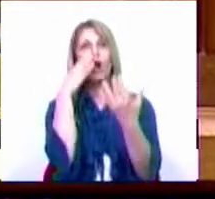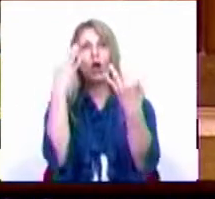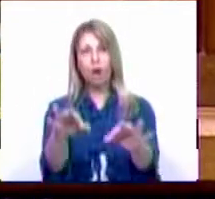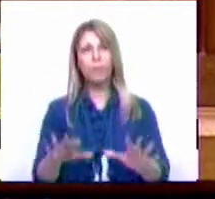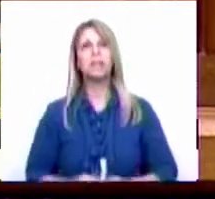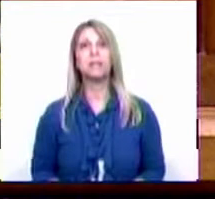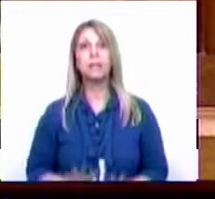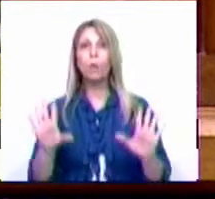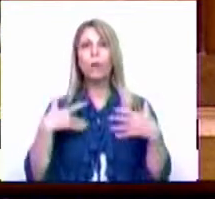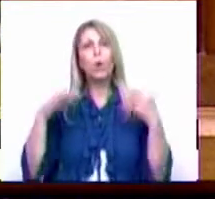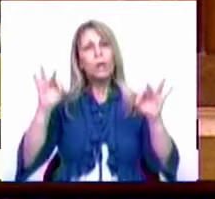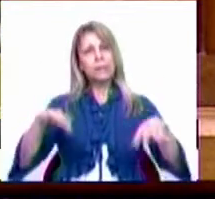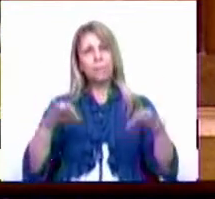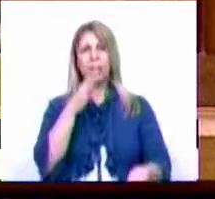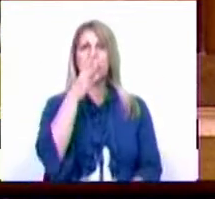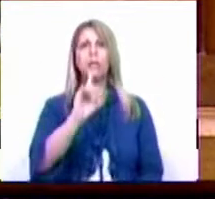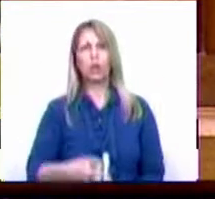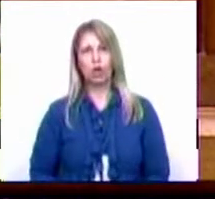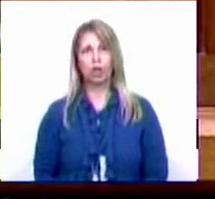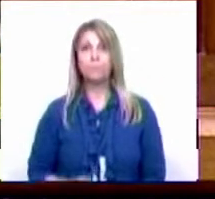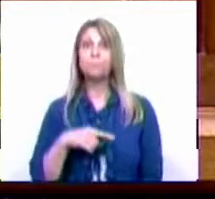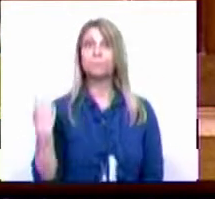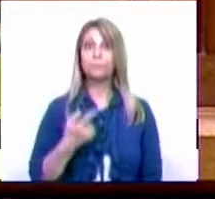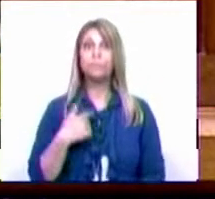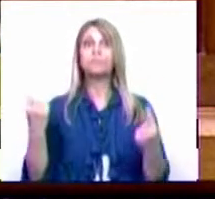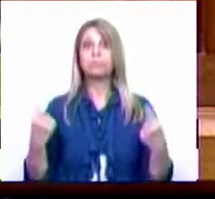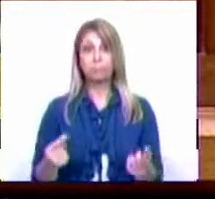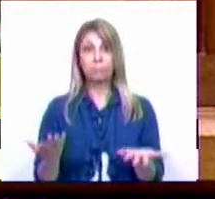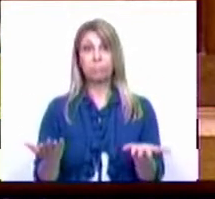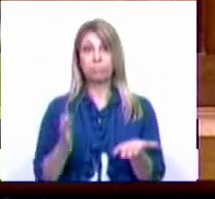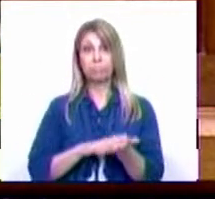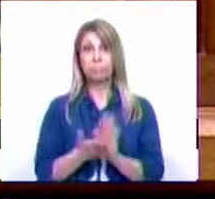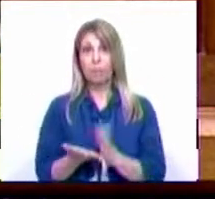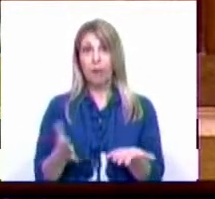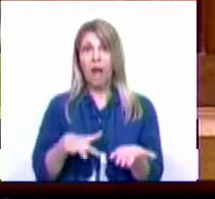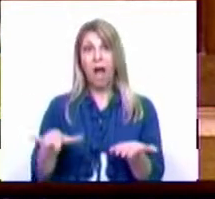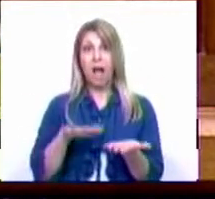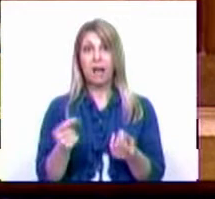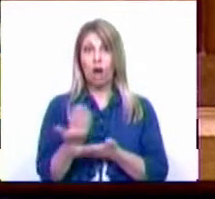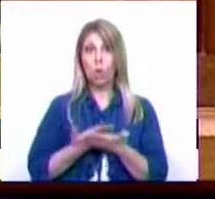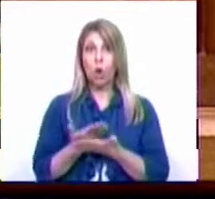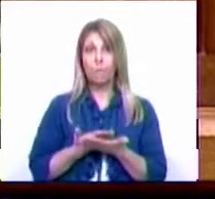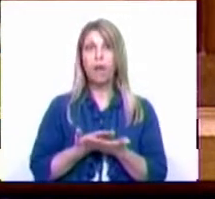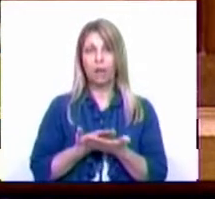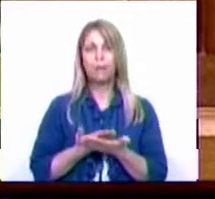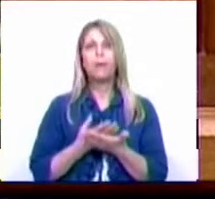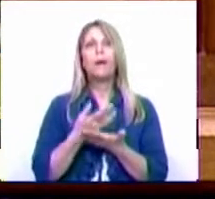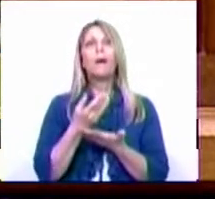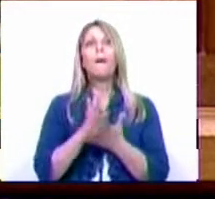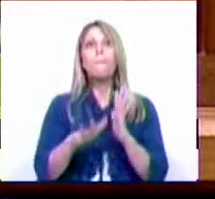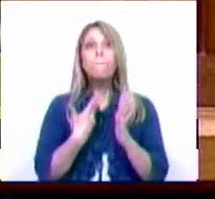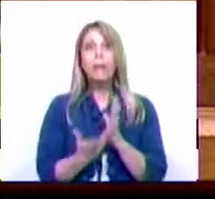Mas eu finalizaria com o seguinte. Nós temos nas nossas mãos, na dimensão económica, um plano de recuperação